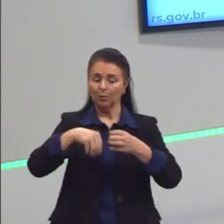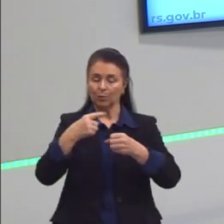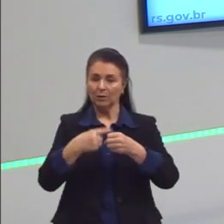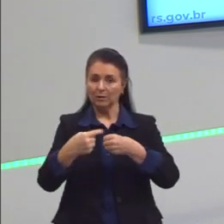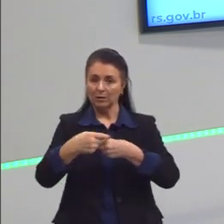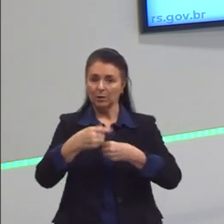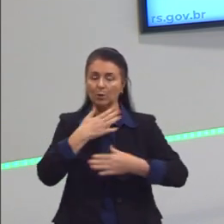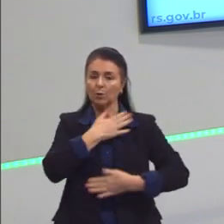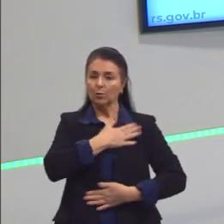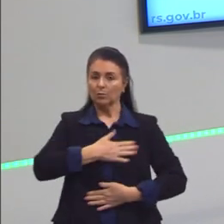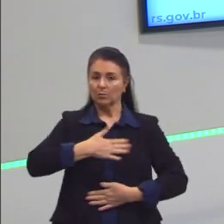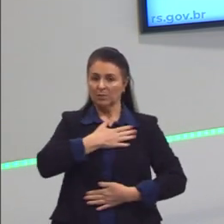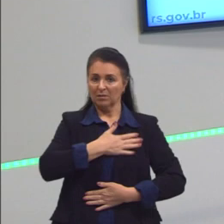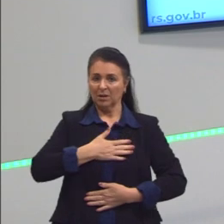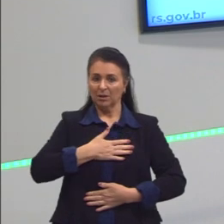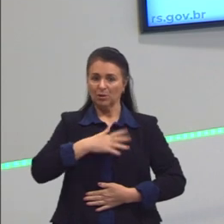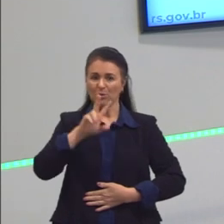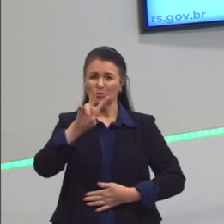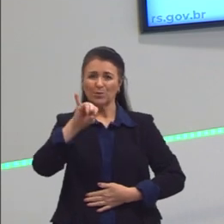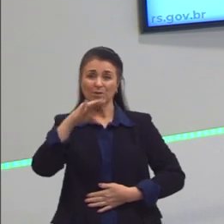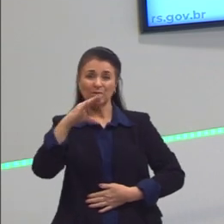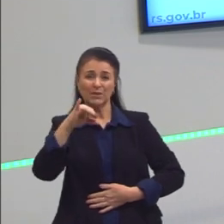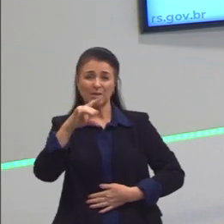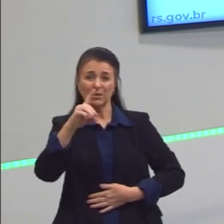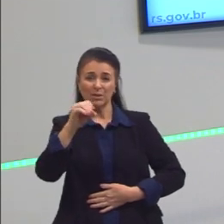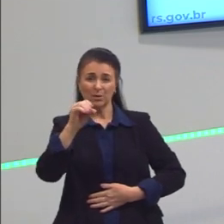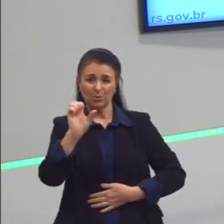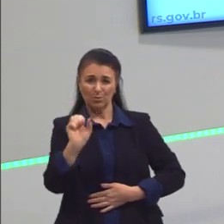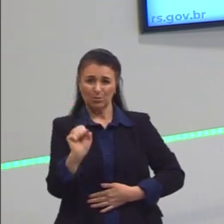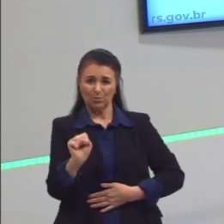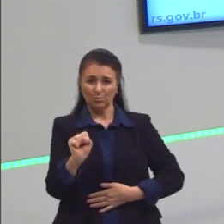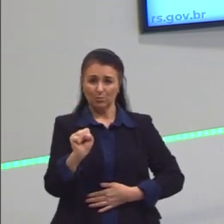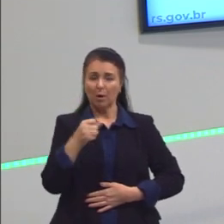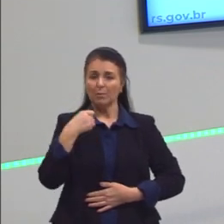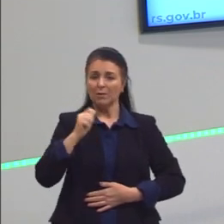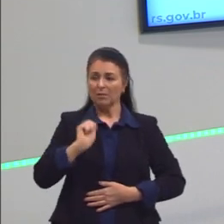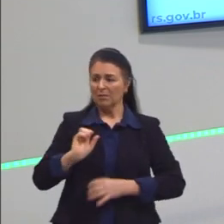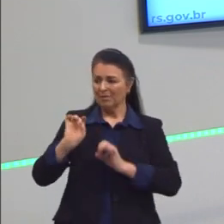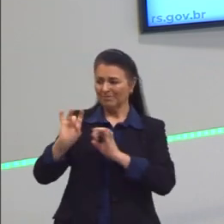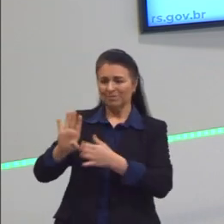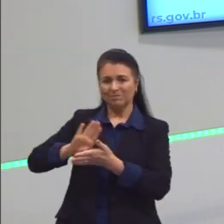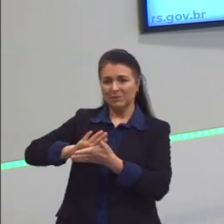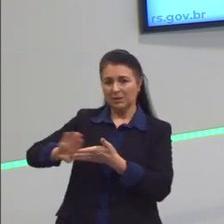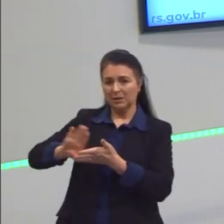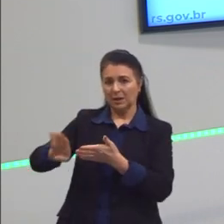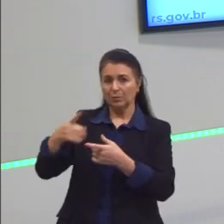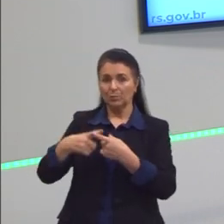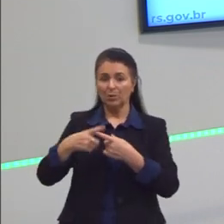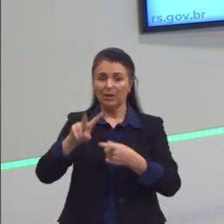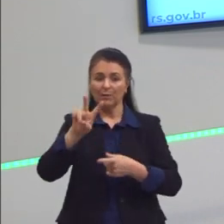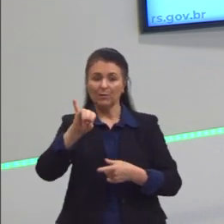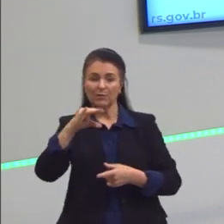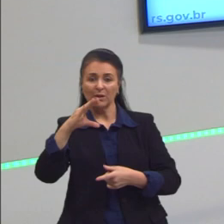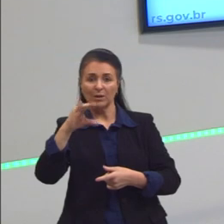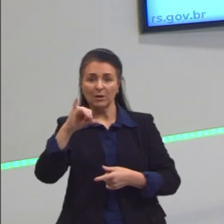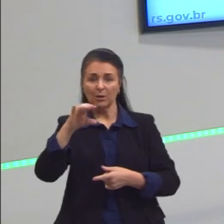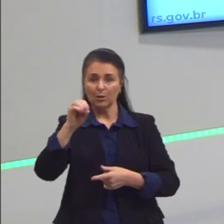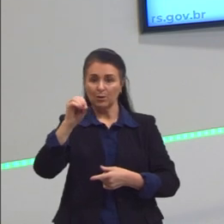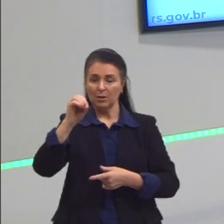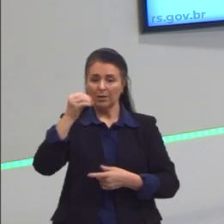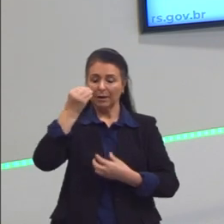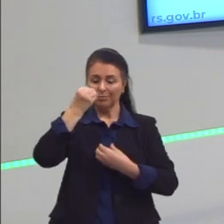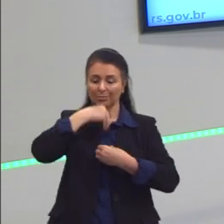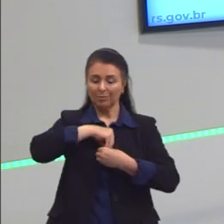prazeres, os vícios, devem ser eliminados, até porque os vícios pertencem a essa parte corporal,